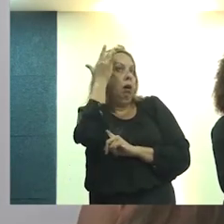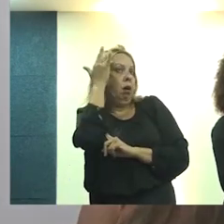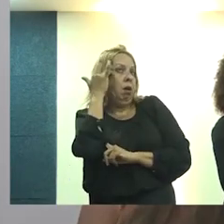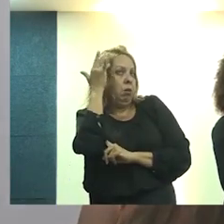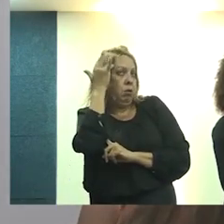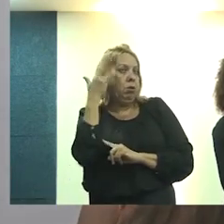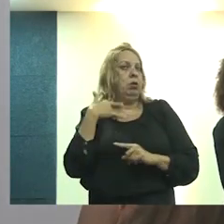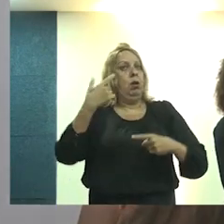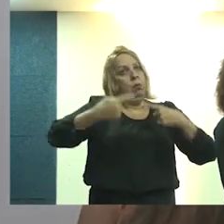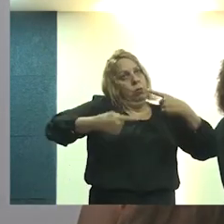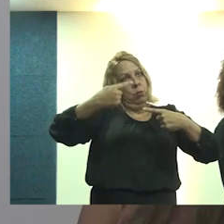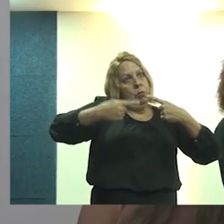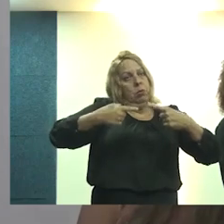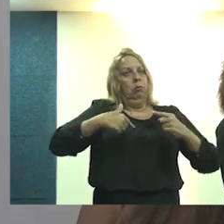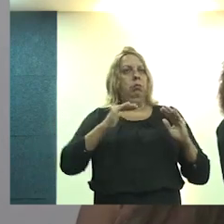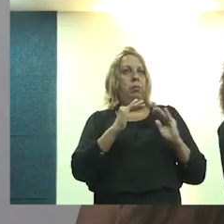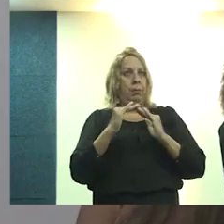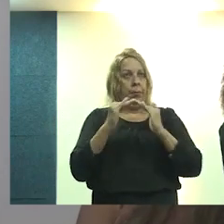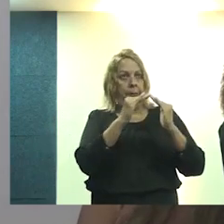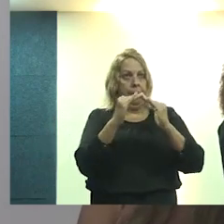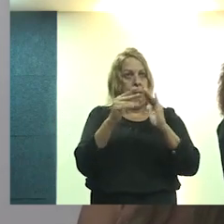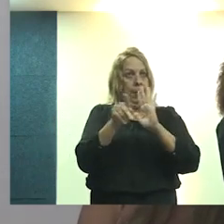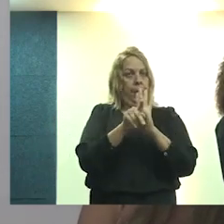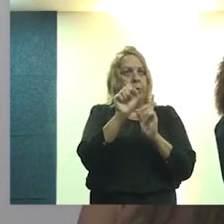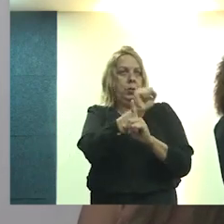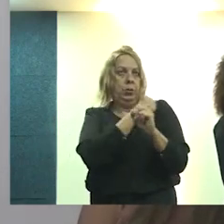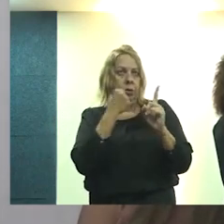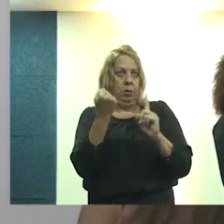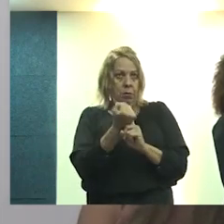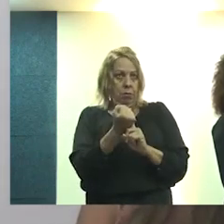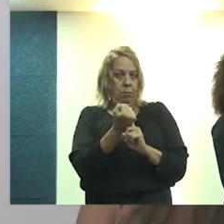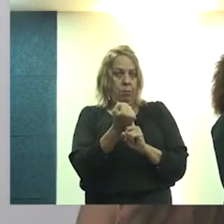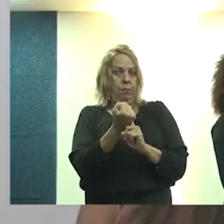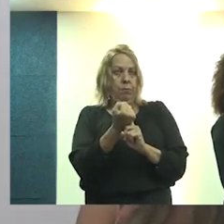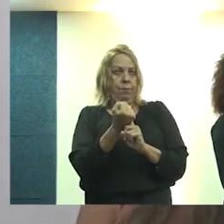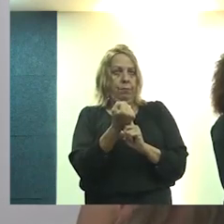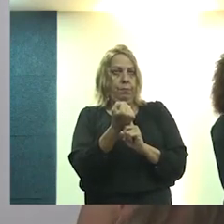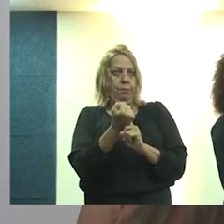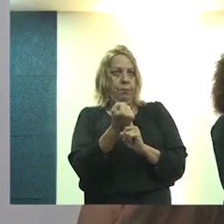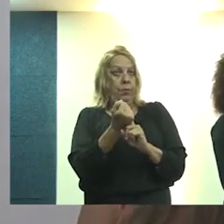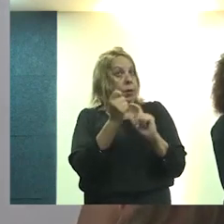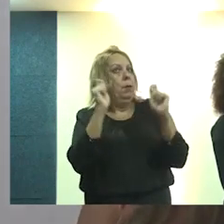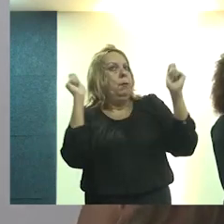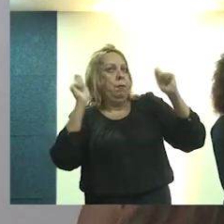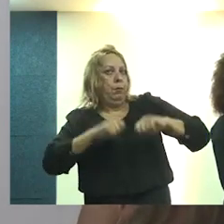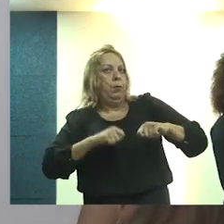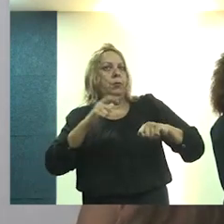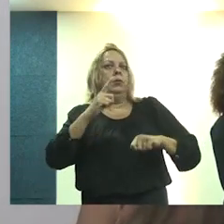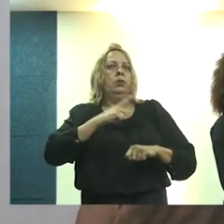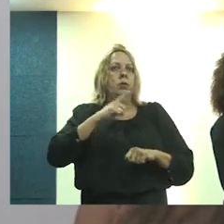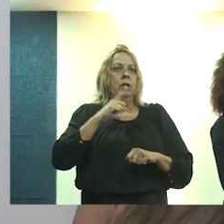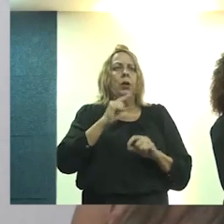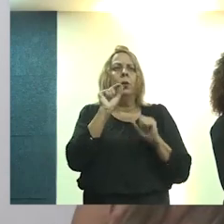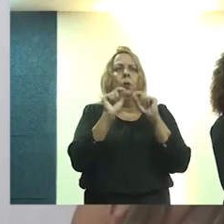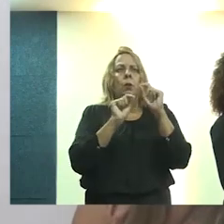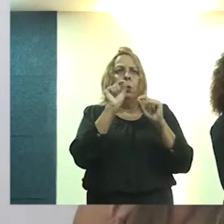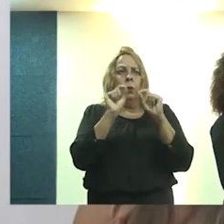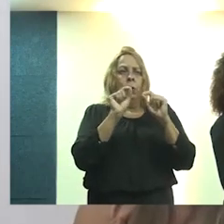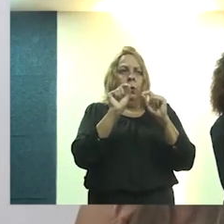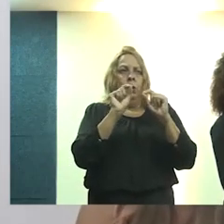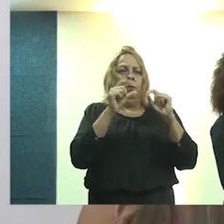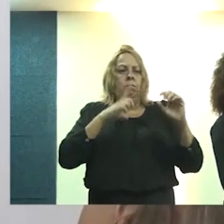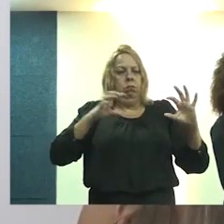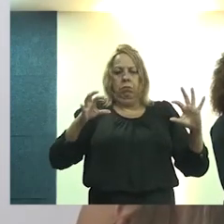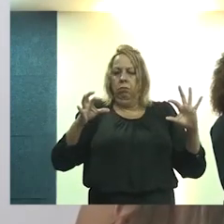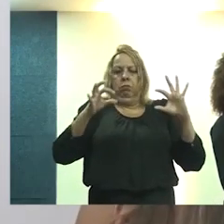a política de habitação de interesse social pode ter, talvez, como ponta de